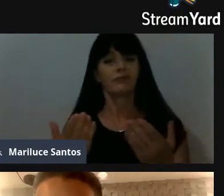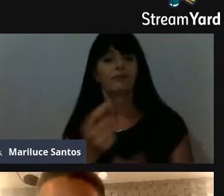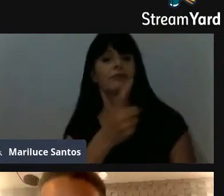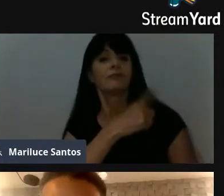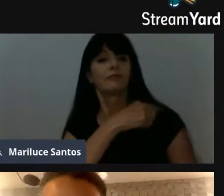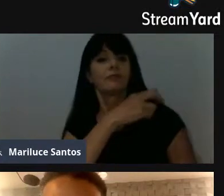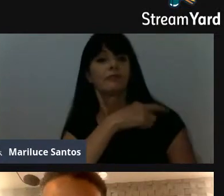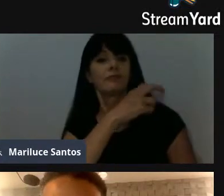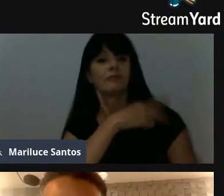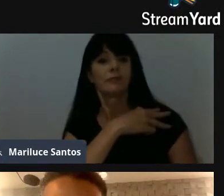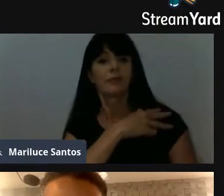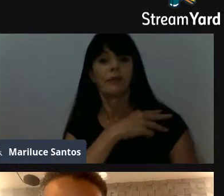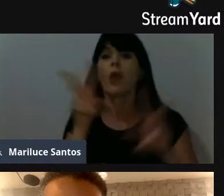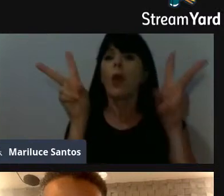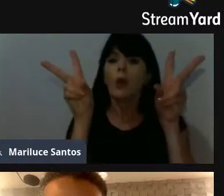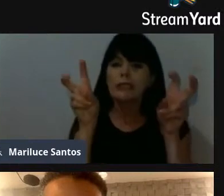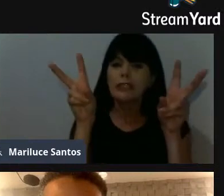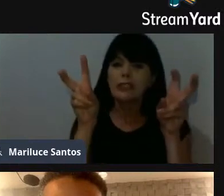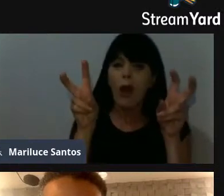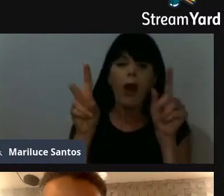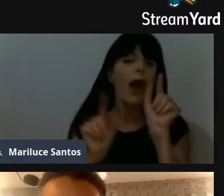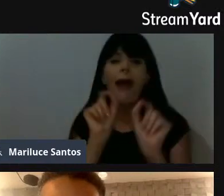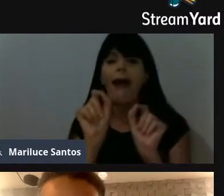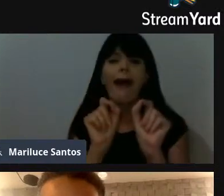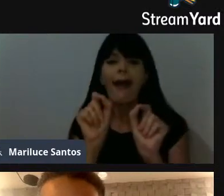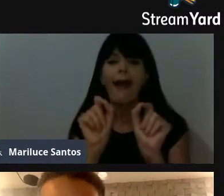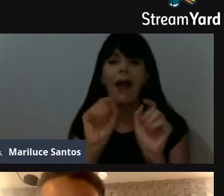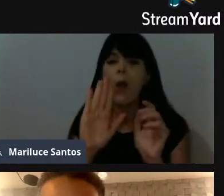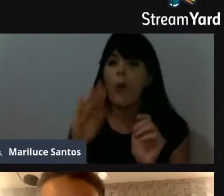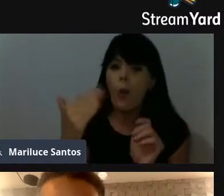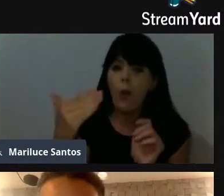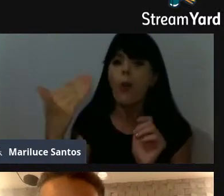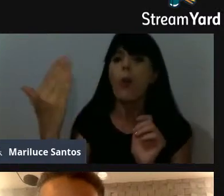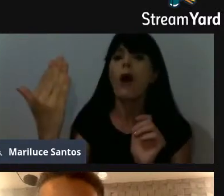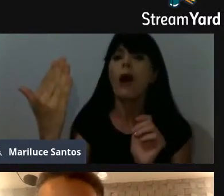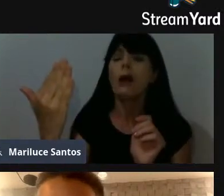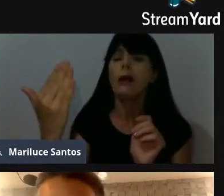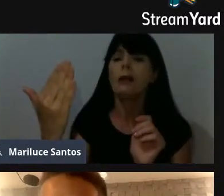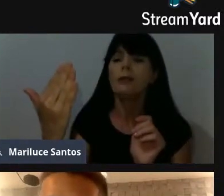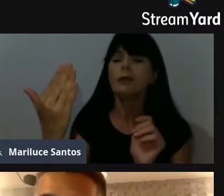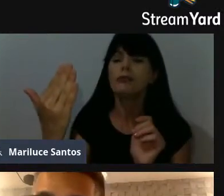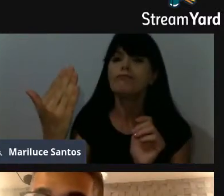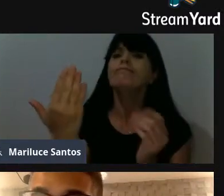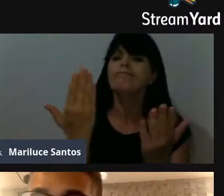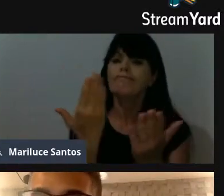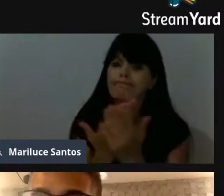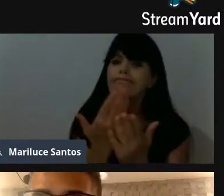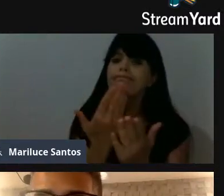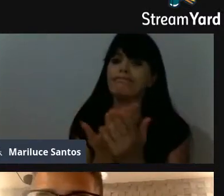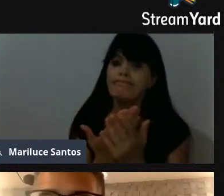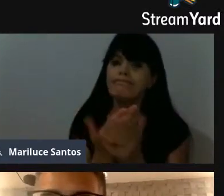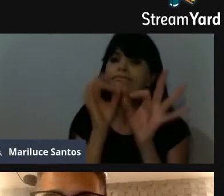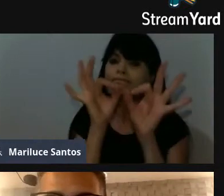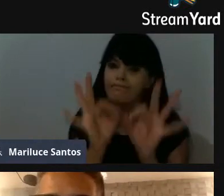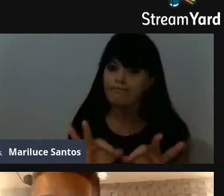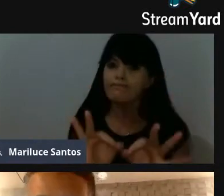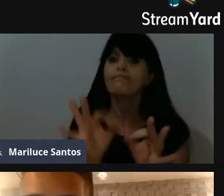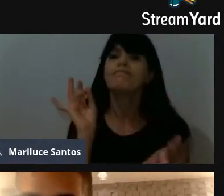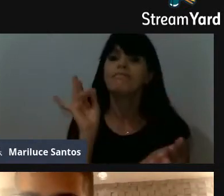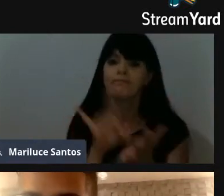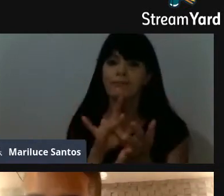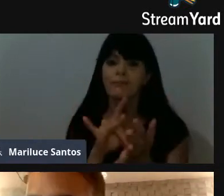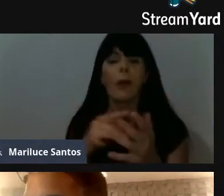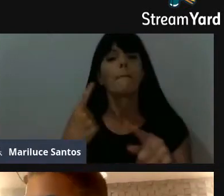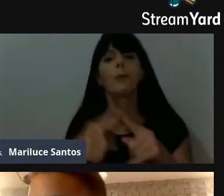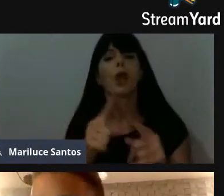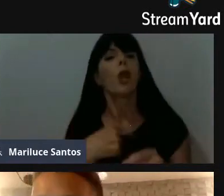médio. Bom, o título da nossa live é Quando Estudar Dá Certo. E por que